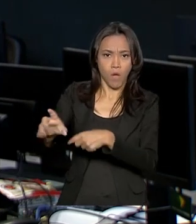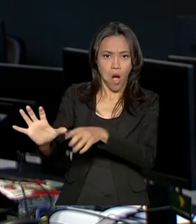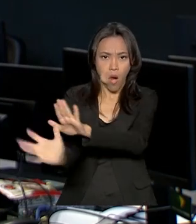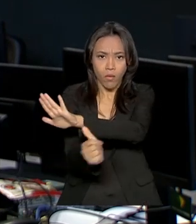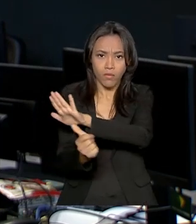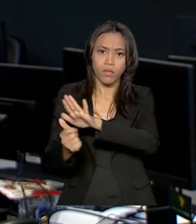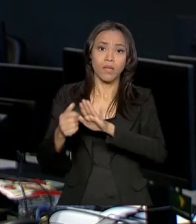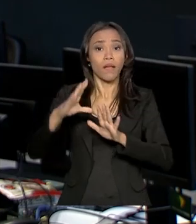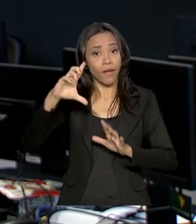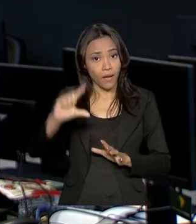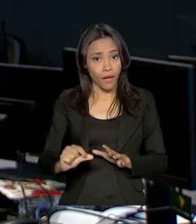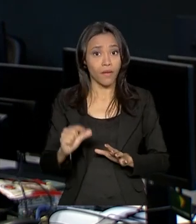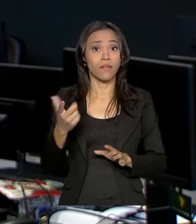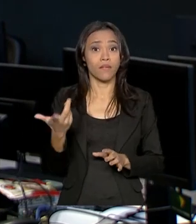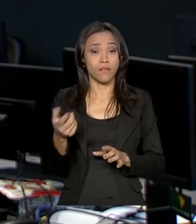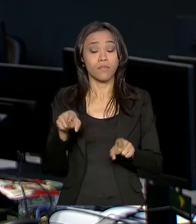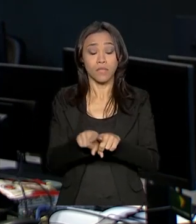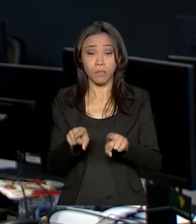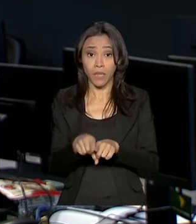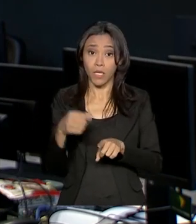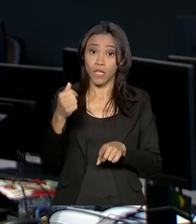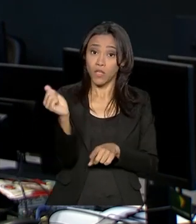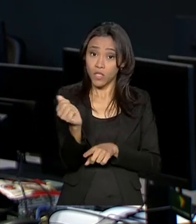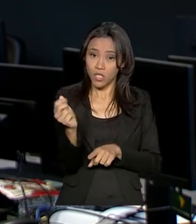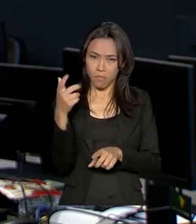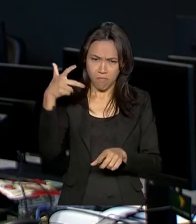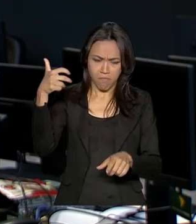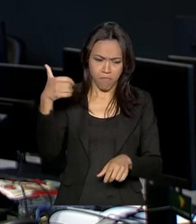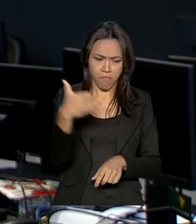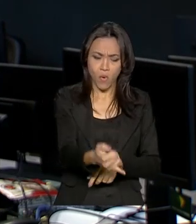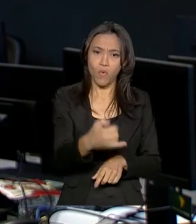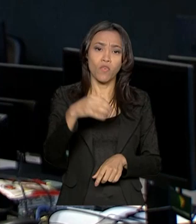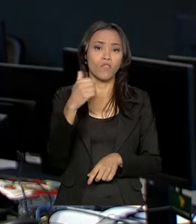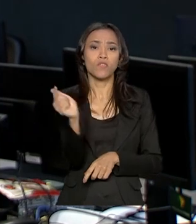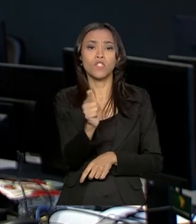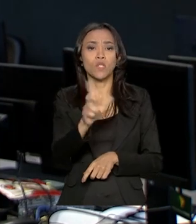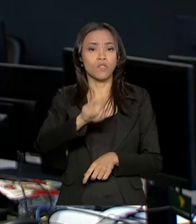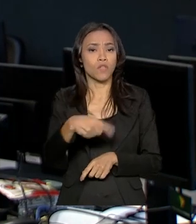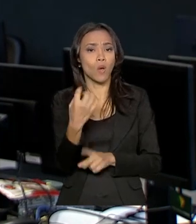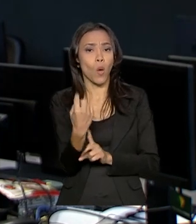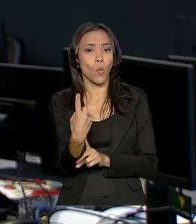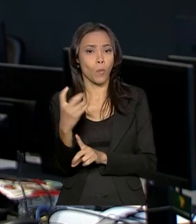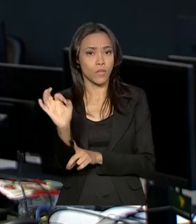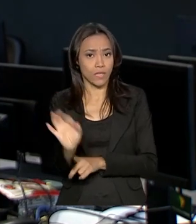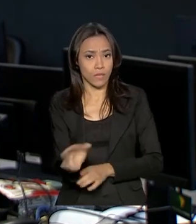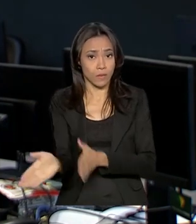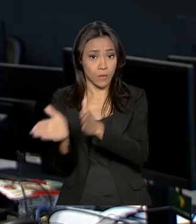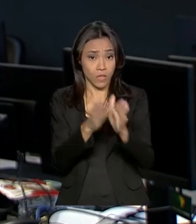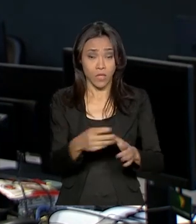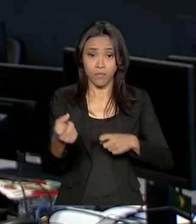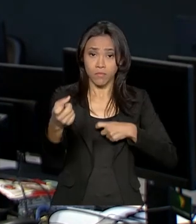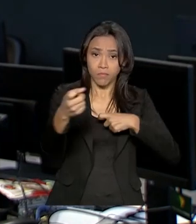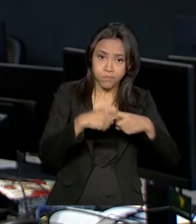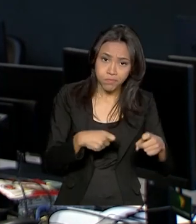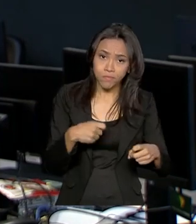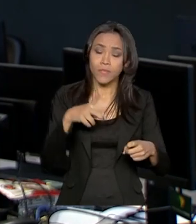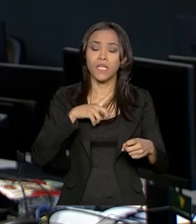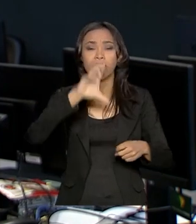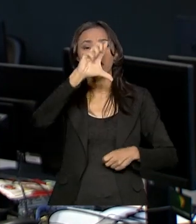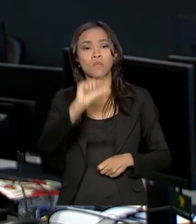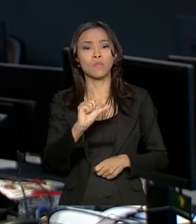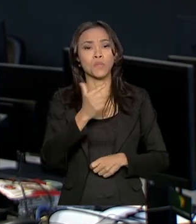,8%. E os homicídios, 22,1%. Os casos de estupro apresentaram redução de